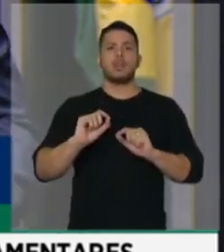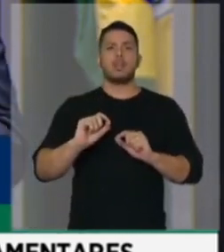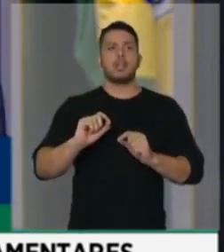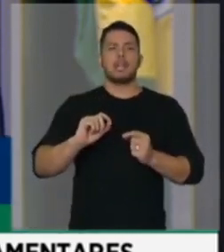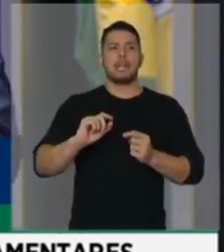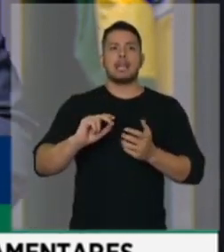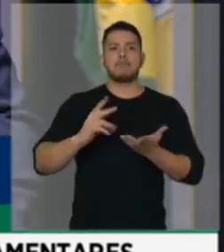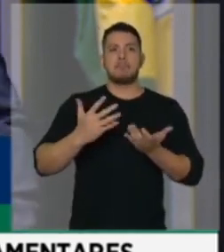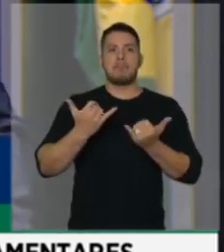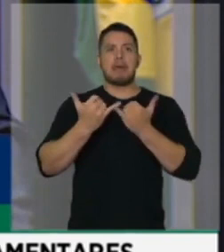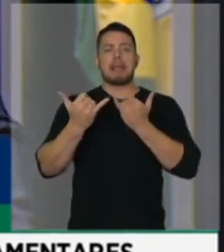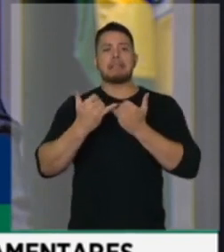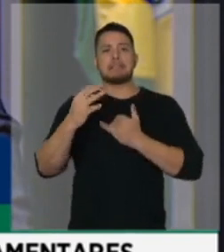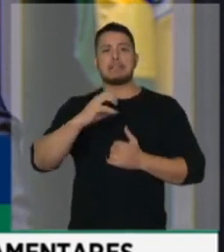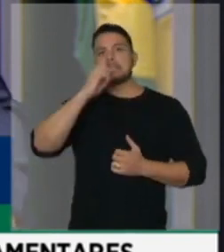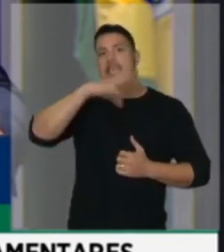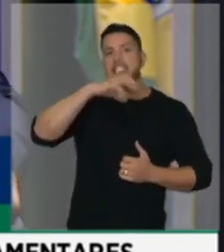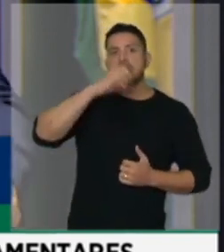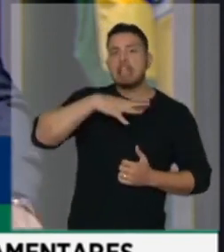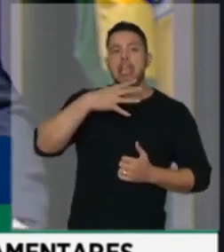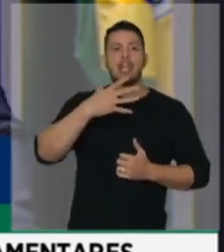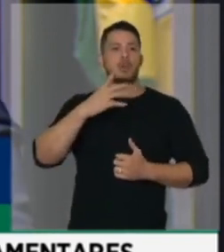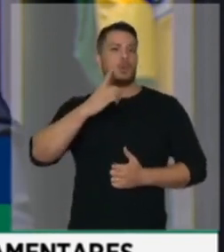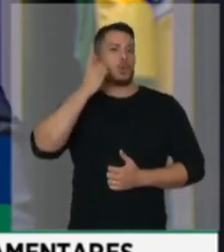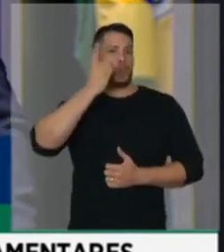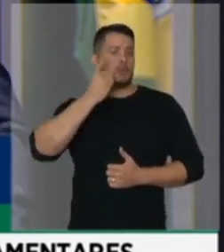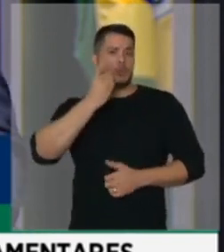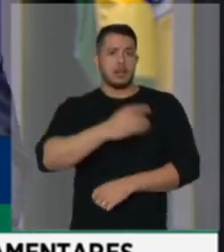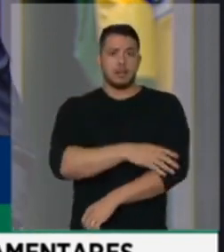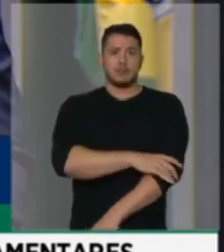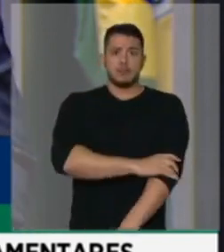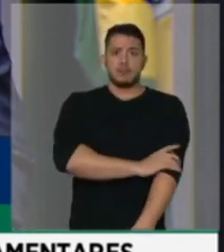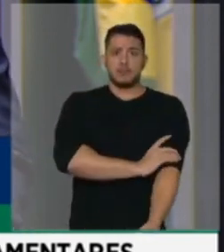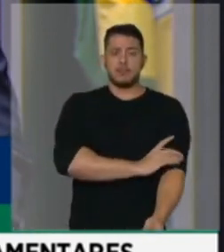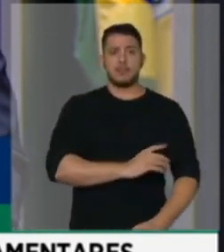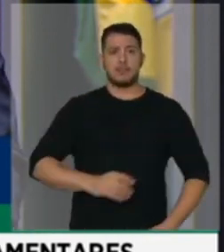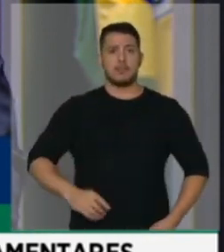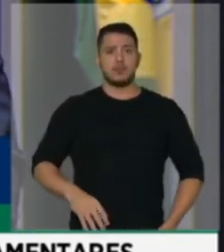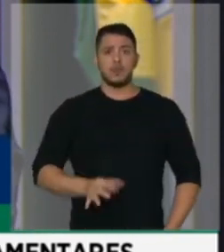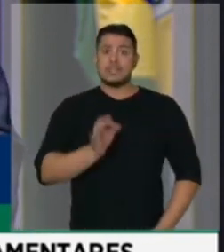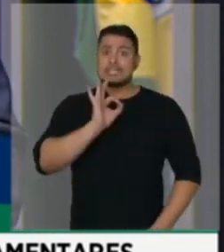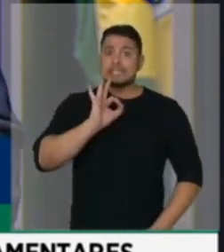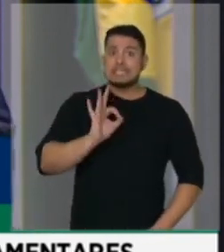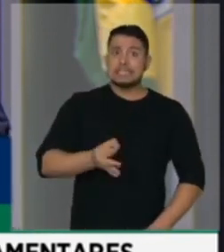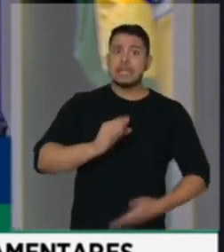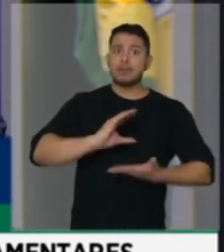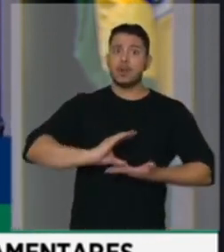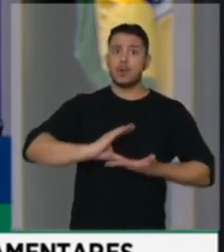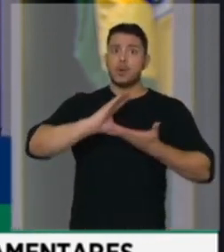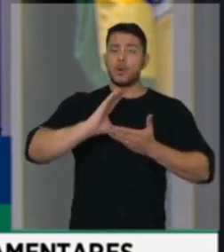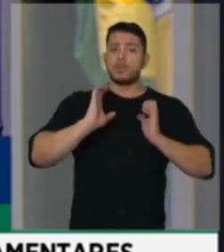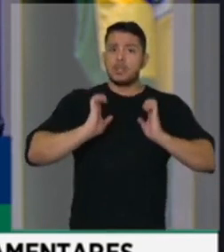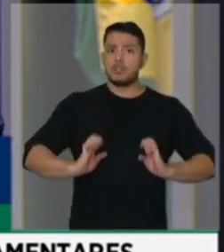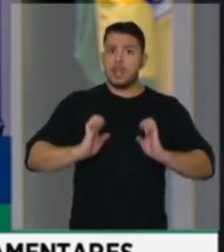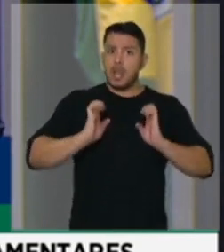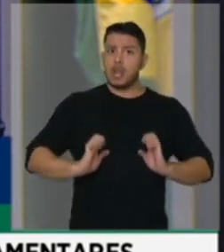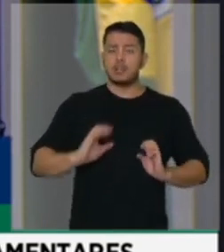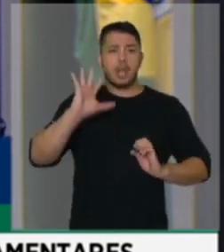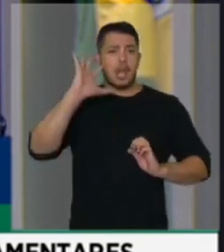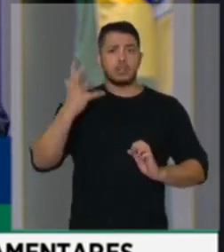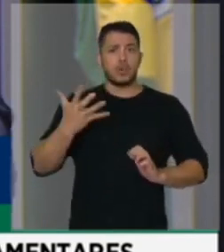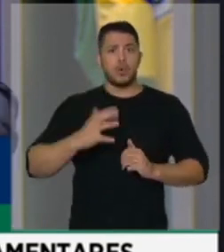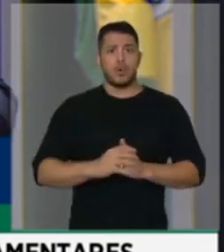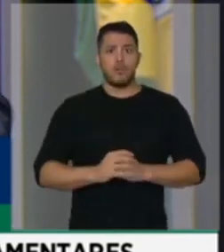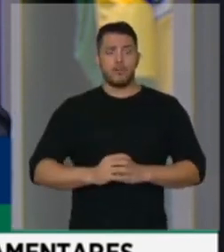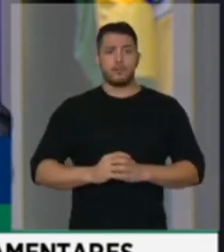de um deputado, um representante do povo. É o conselho de ética, é o conselho de ética que deve fazê-lo.